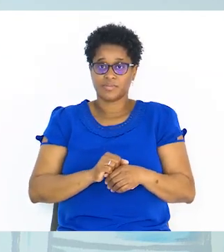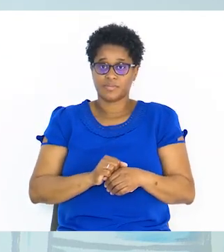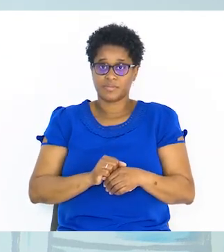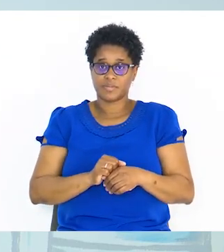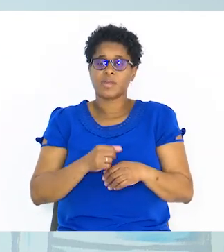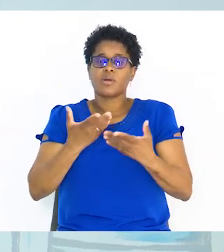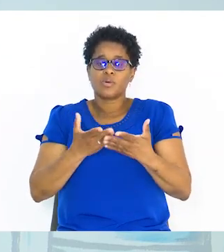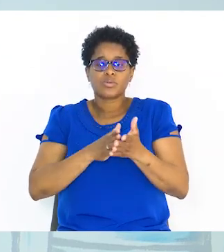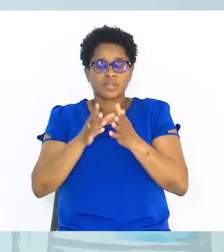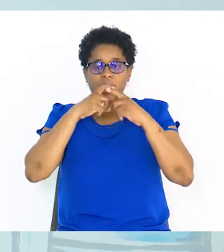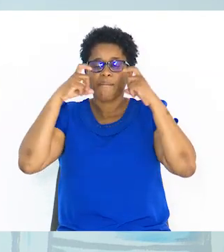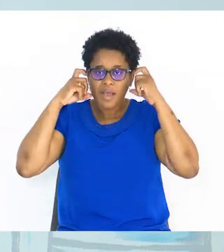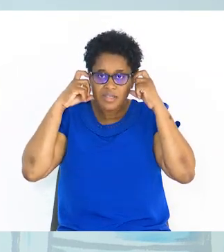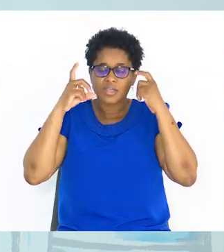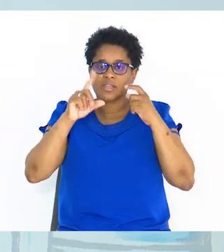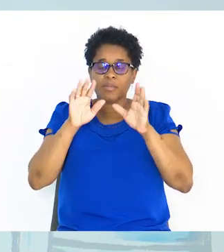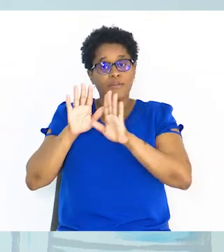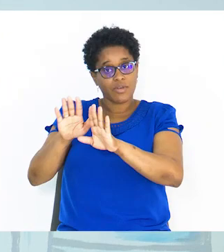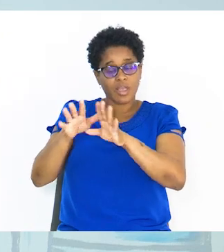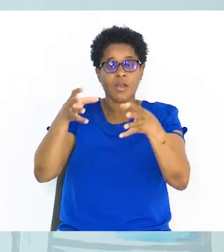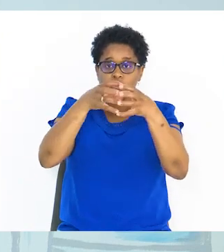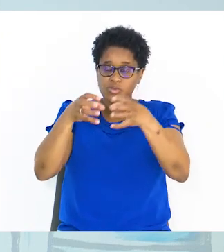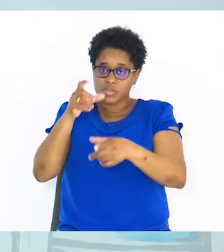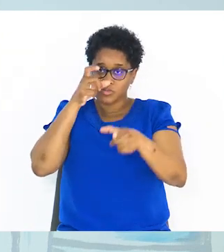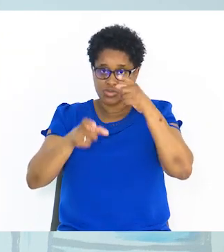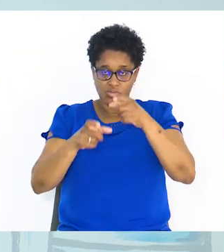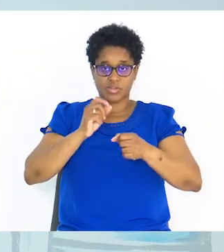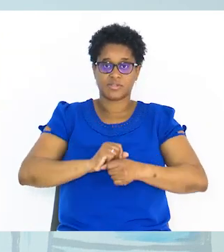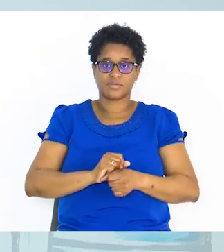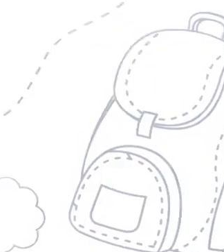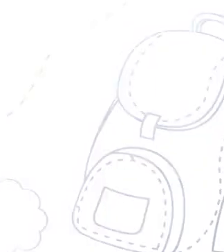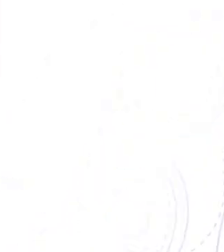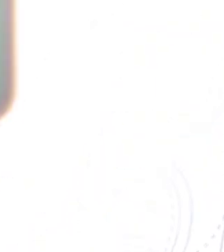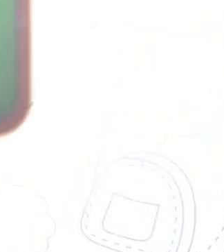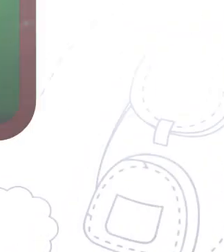sabão. Usar as máscaras e evitar aglomerações das pessoas.